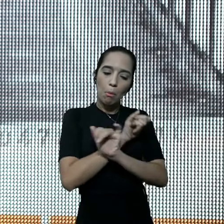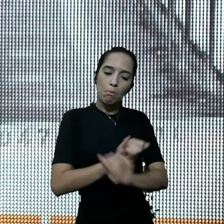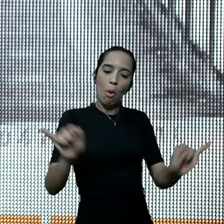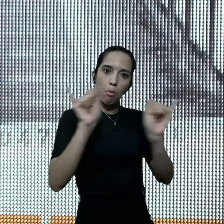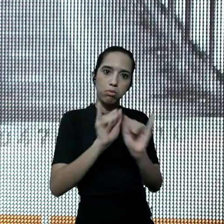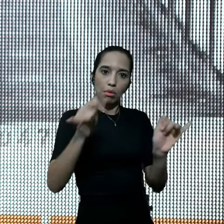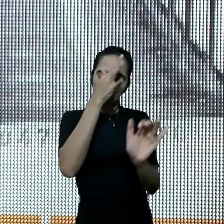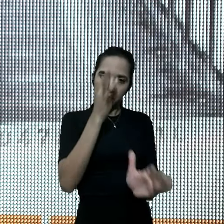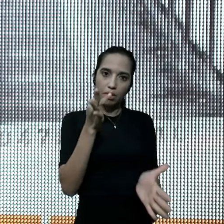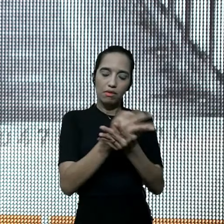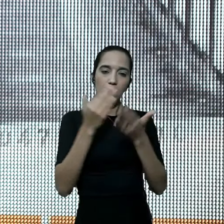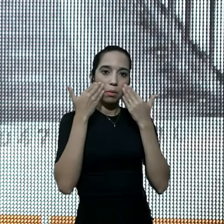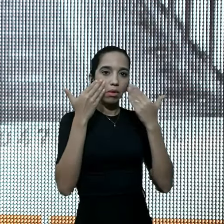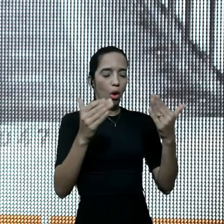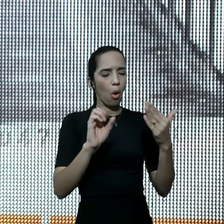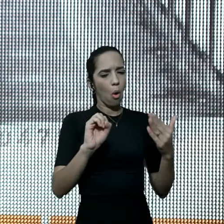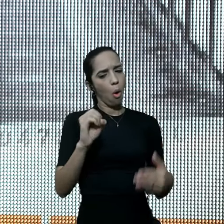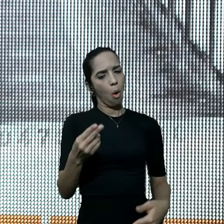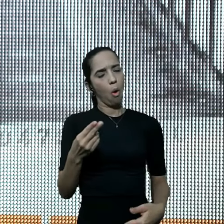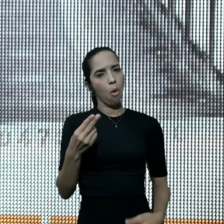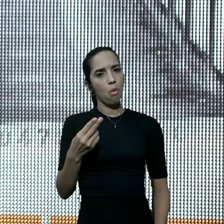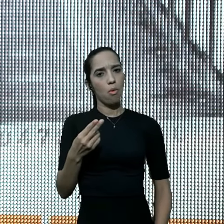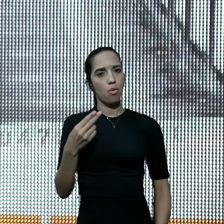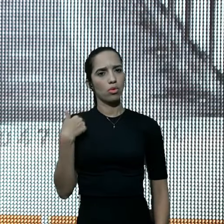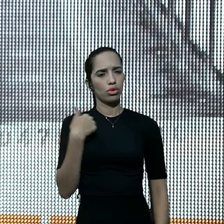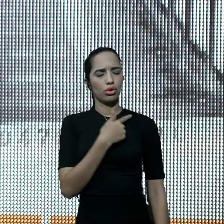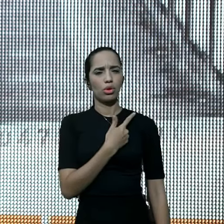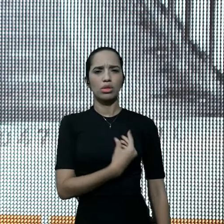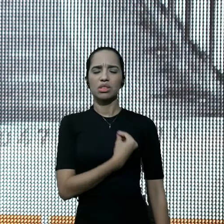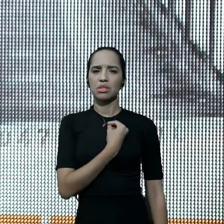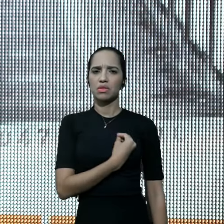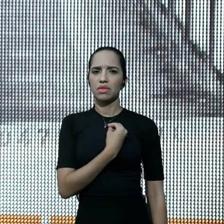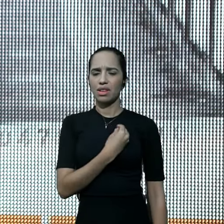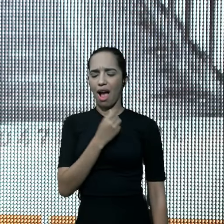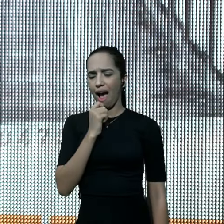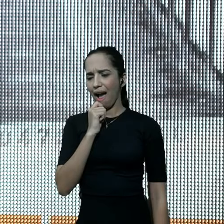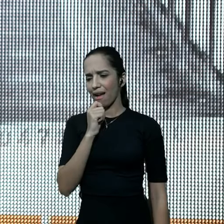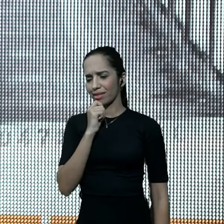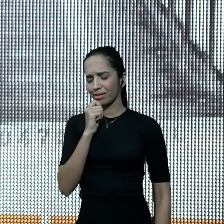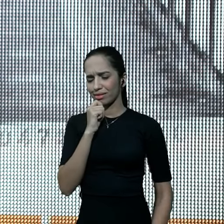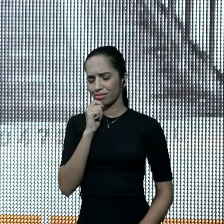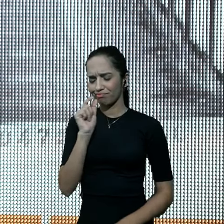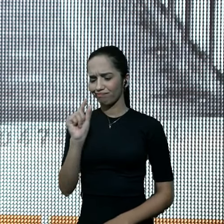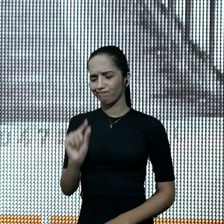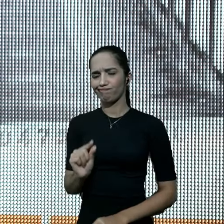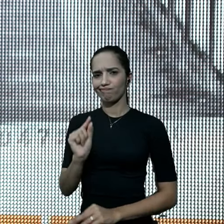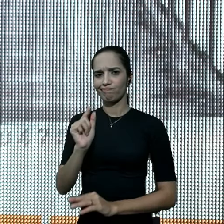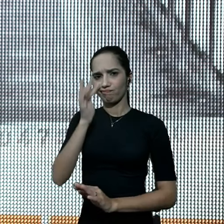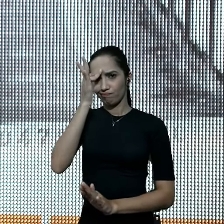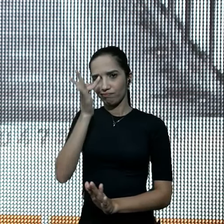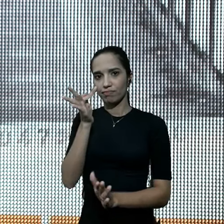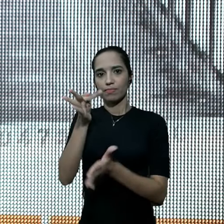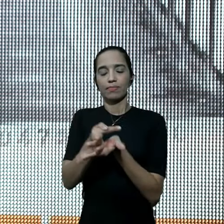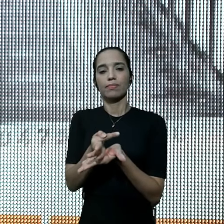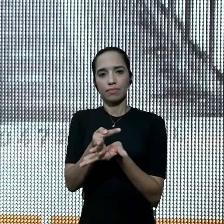professamos ter, ou se temos vivido uma vida ainda na superfície? Uma fé